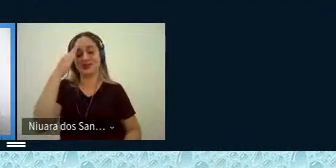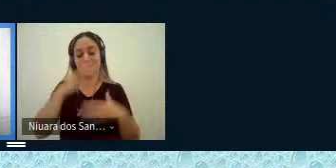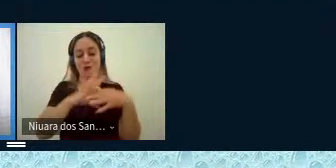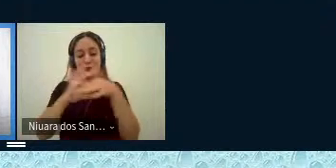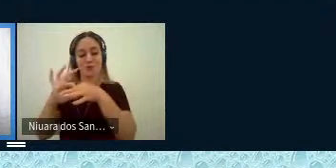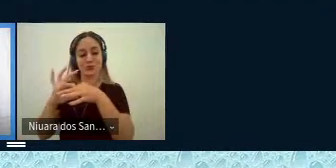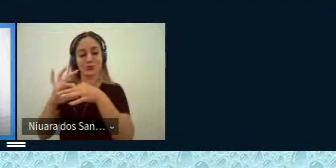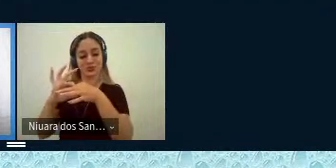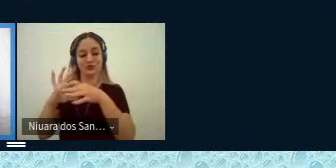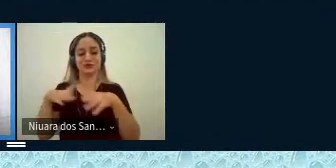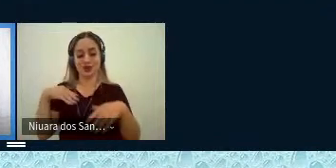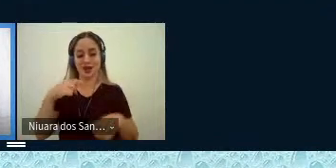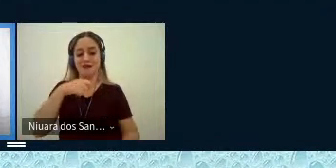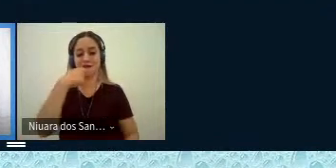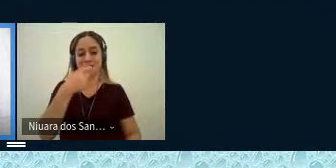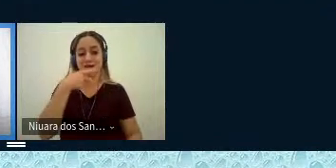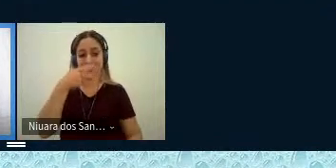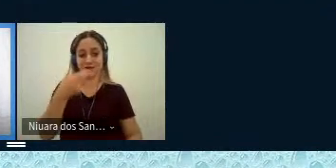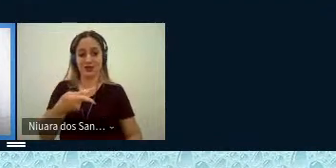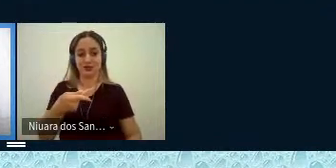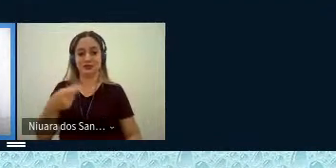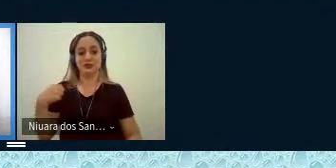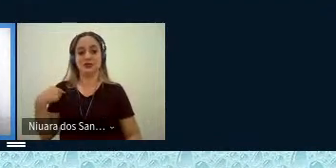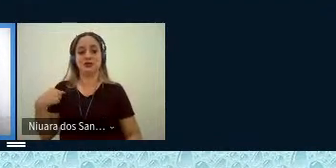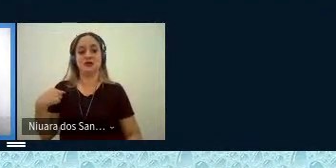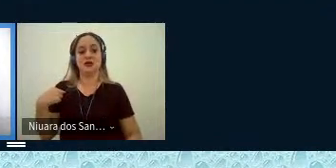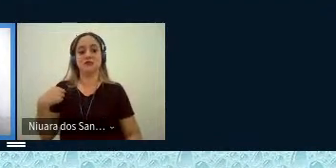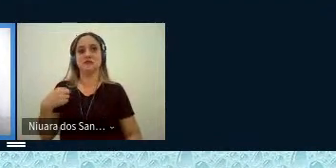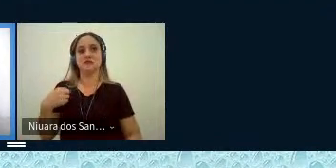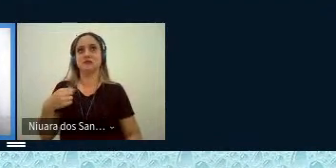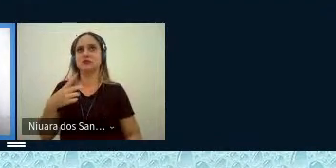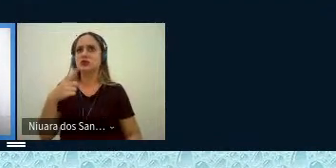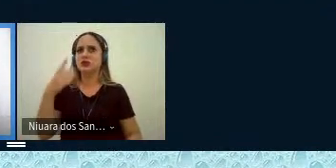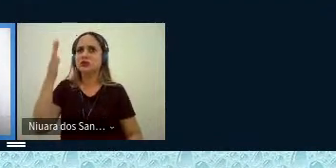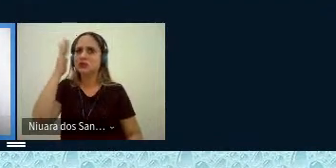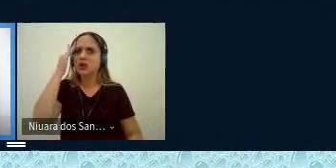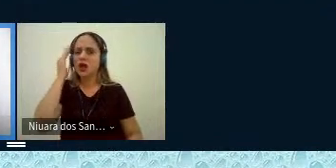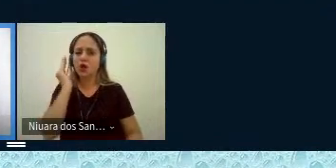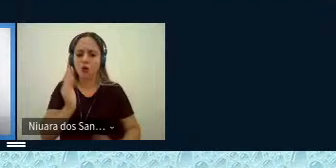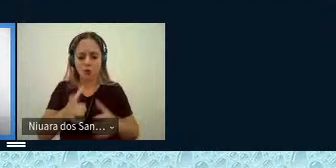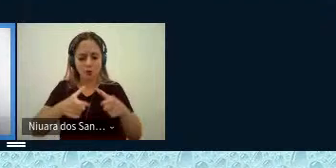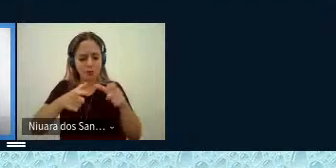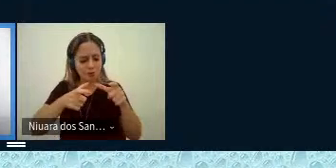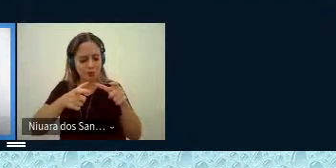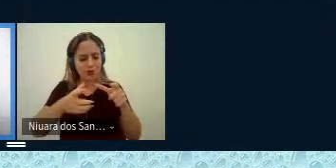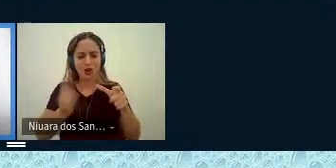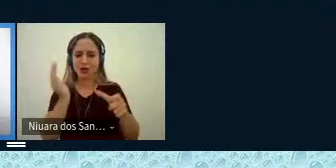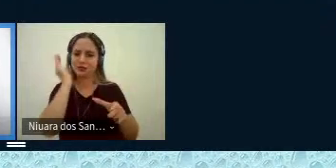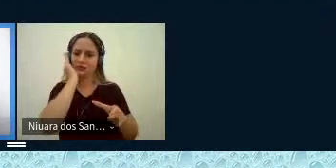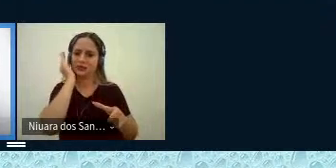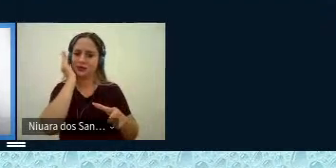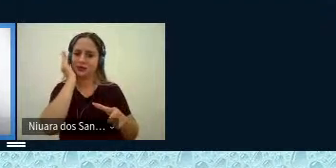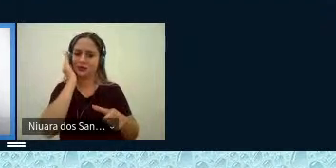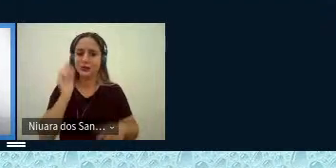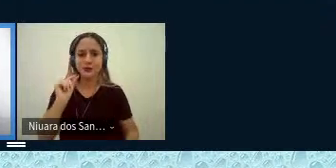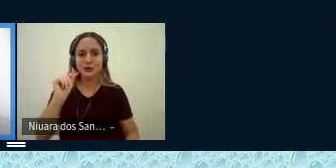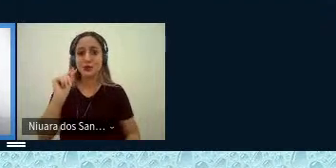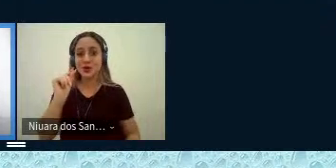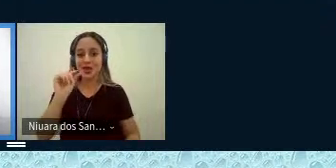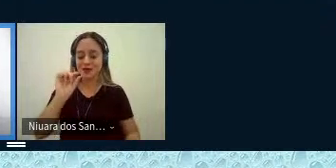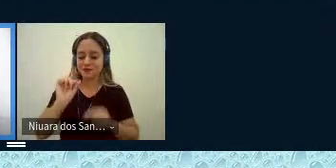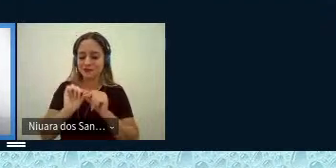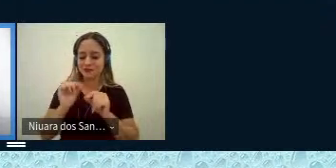contexto dessa fala, não é? Se vocês entenderiam, por exemplo, a cuia de açaí e o que seria ficar